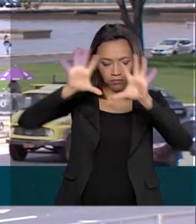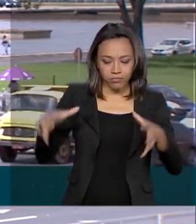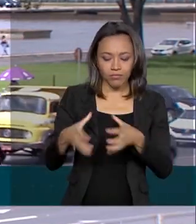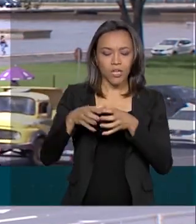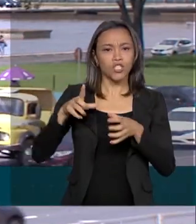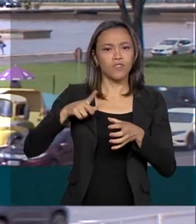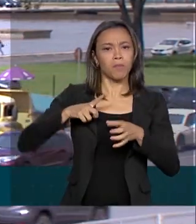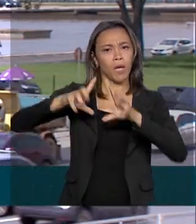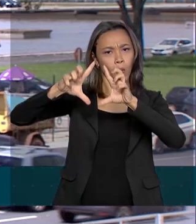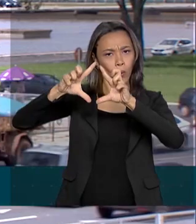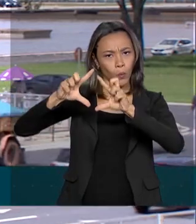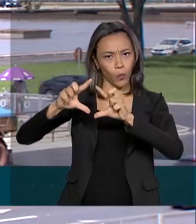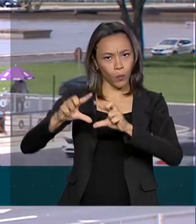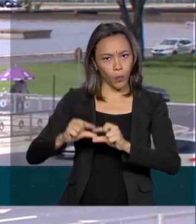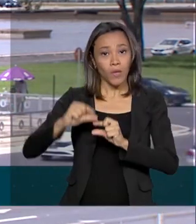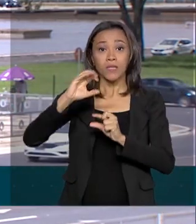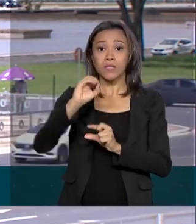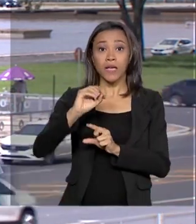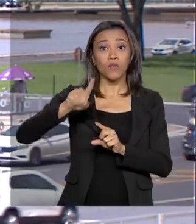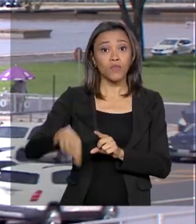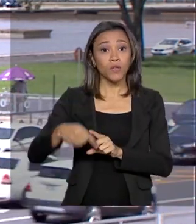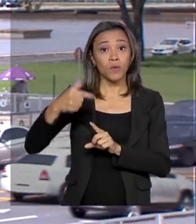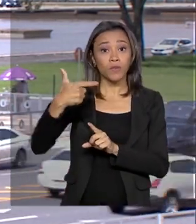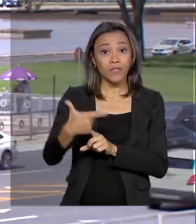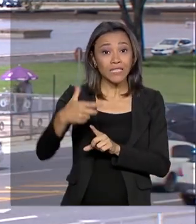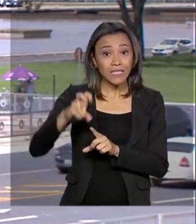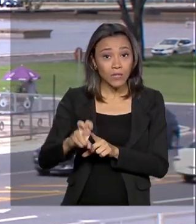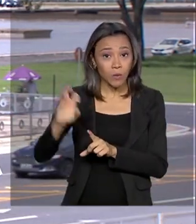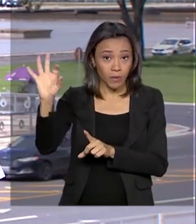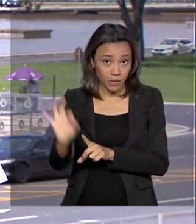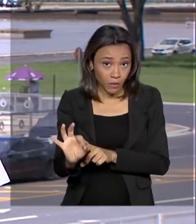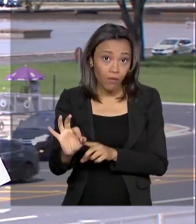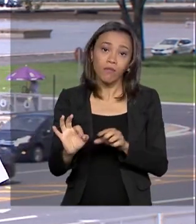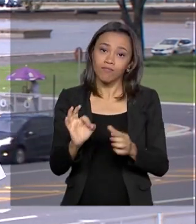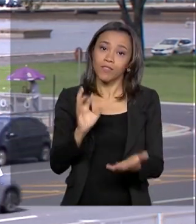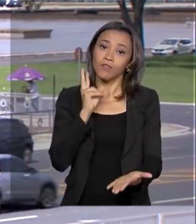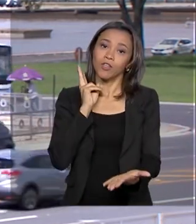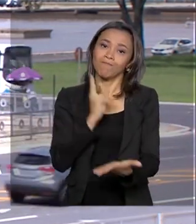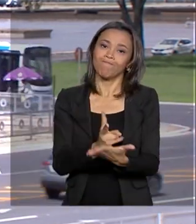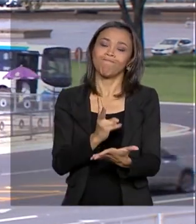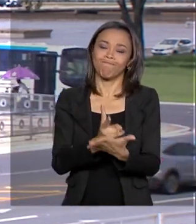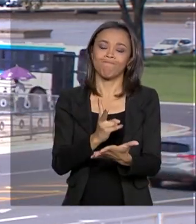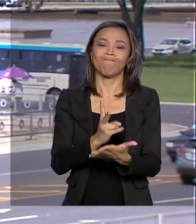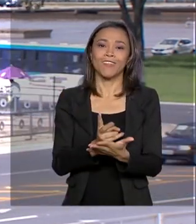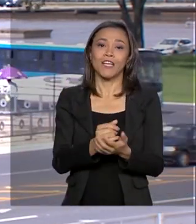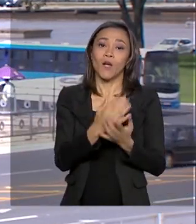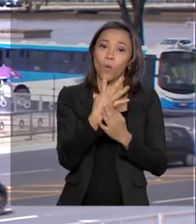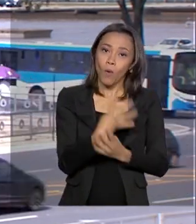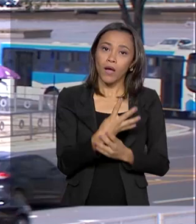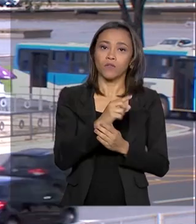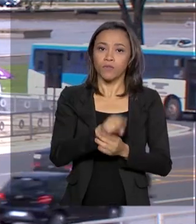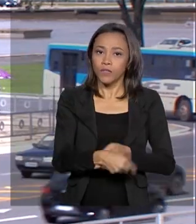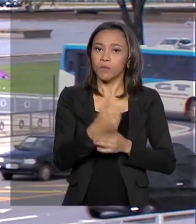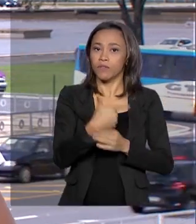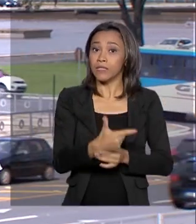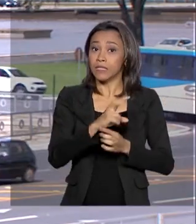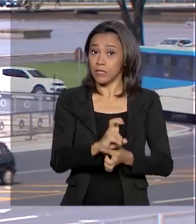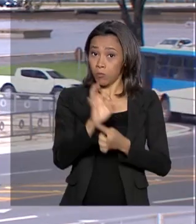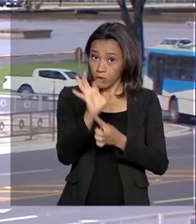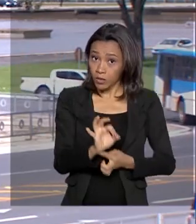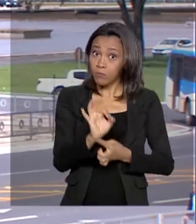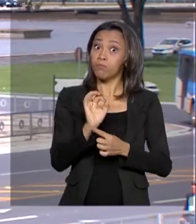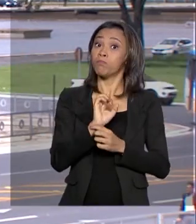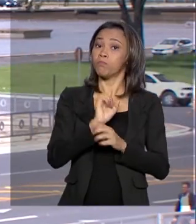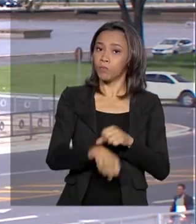um corte de 0,25% e a taxa foi mesmo fixada em 4,25% ao ano. A